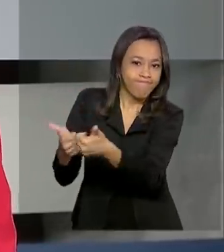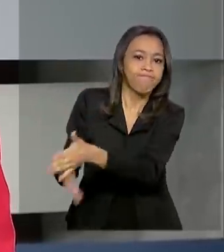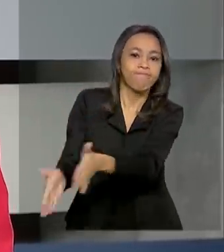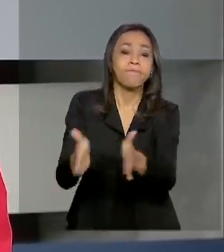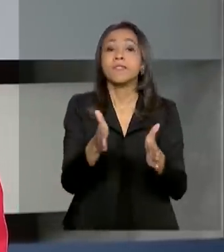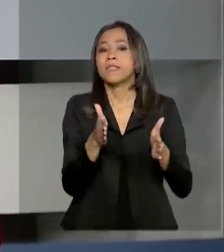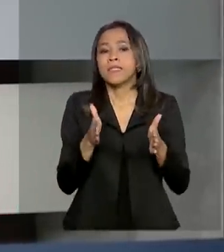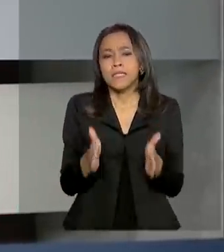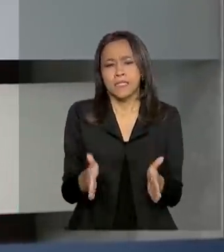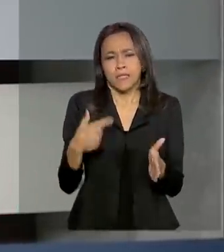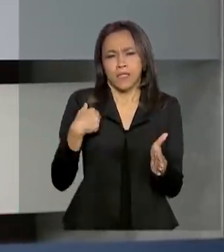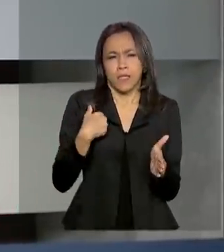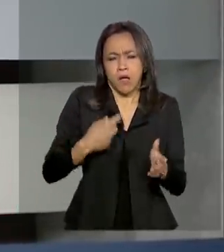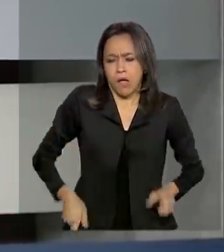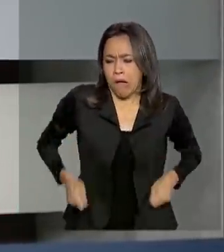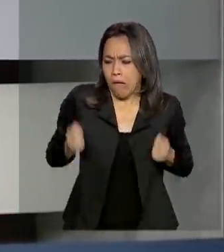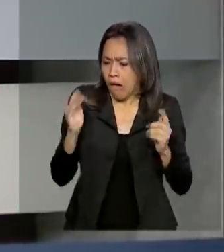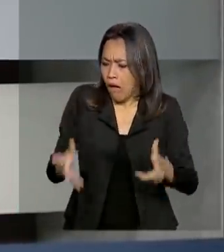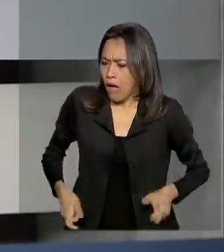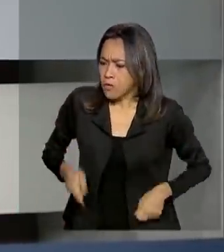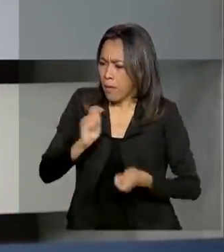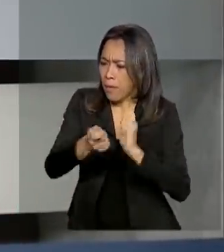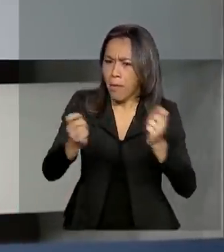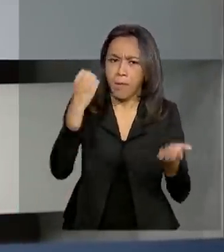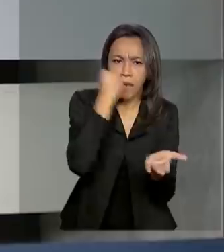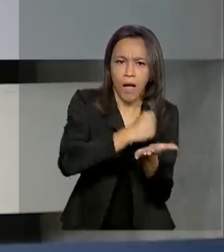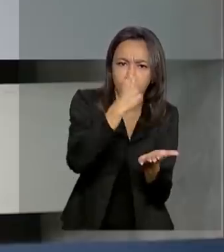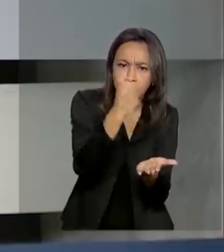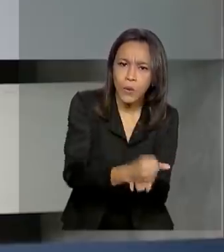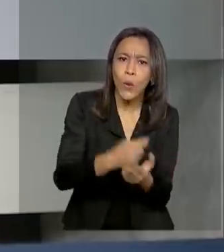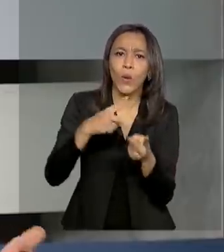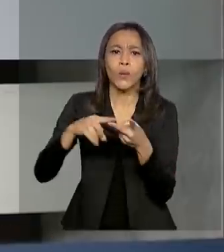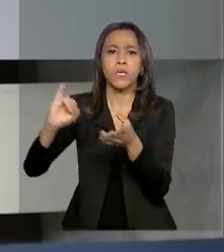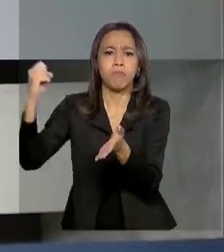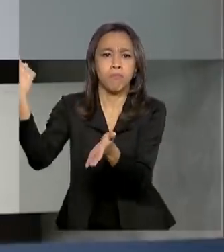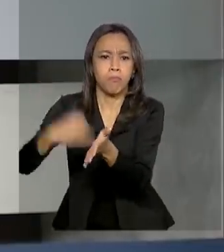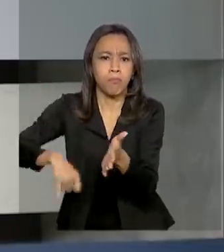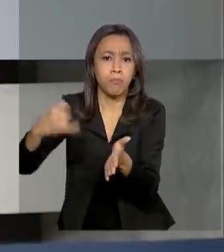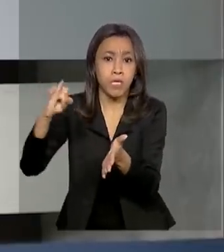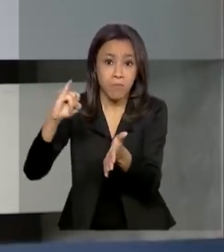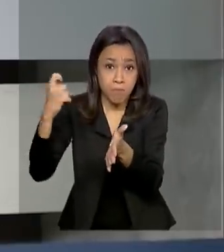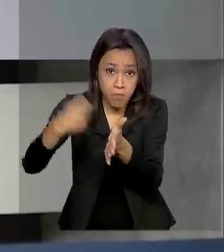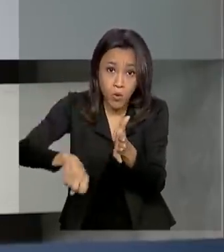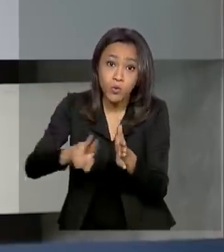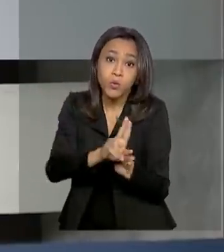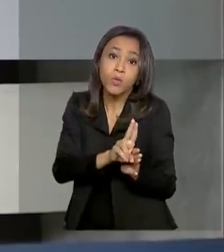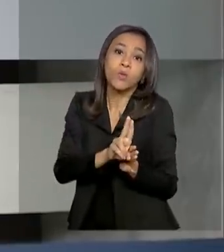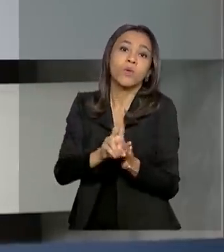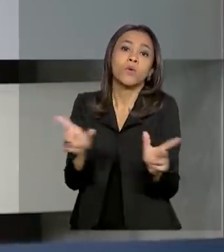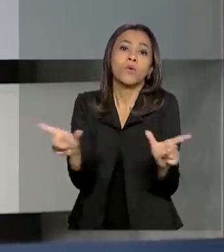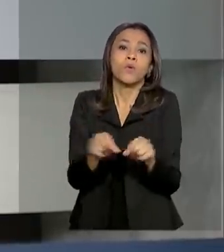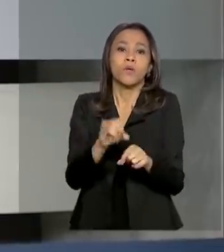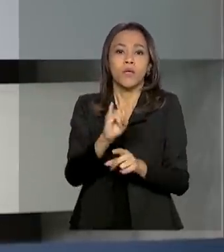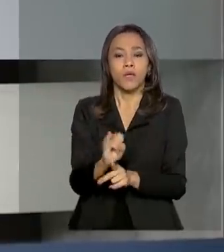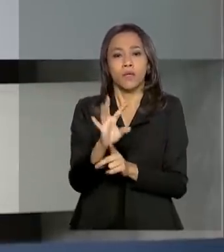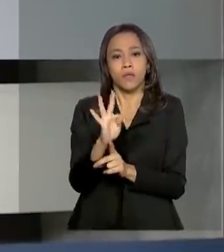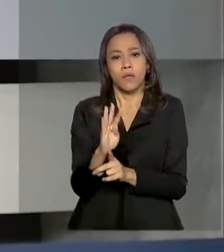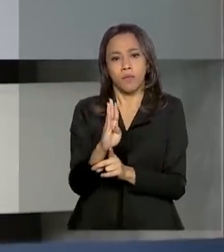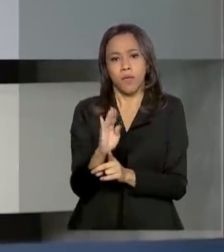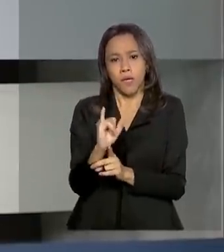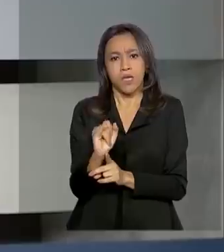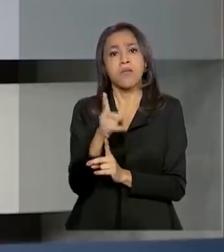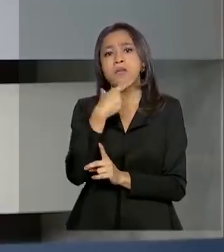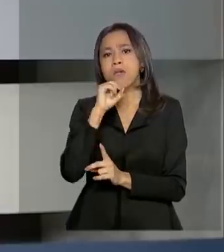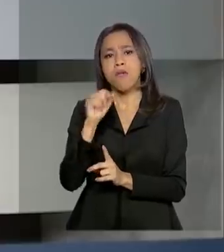Despesas com cartórios e o imposto para o registro de imóveis, ITBI, serão incluídas em financiamentos feitos pela